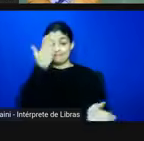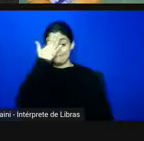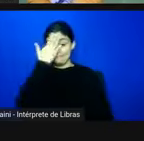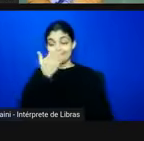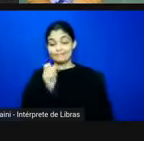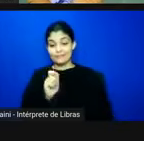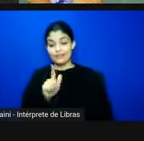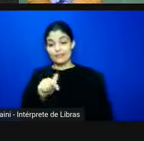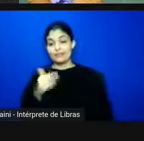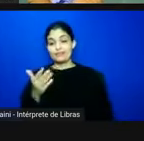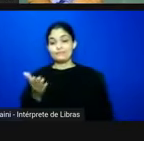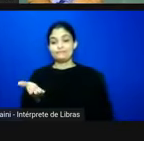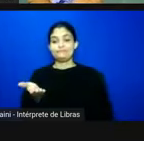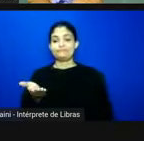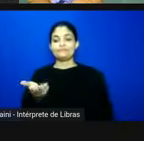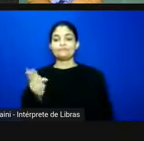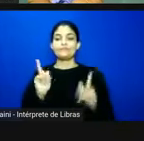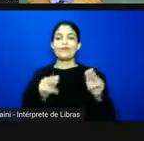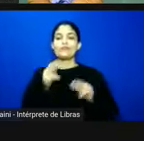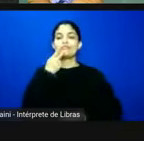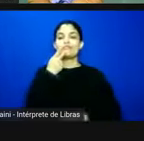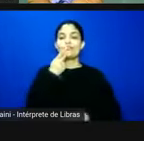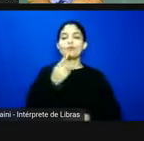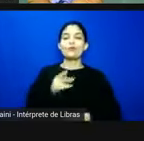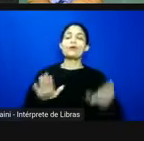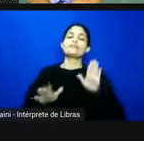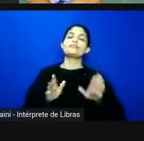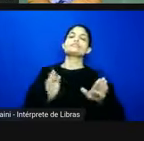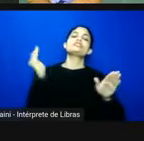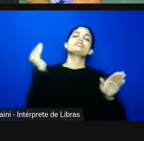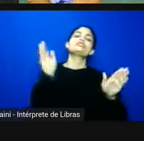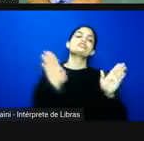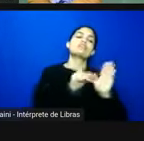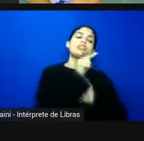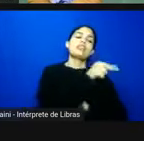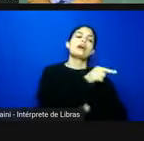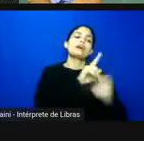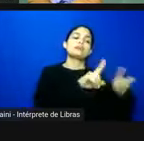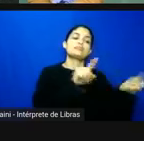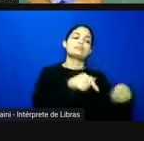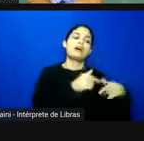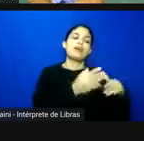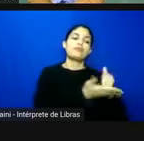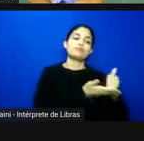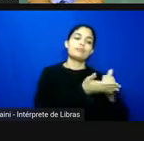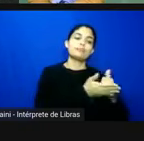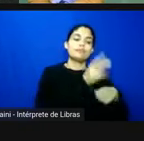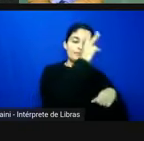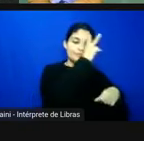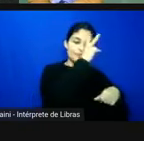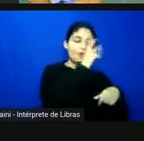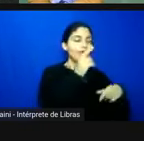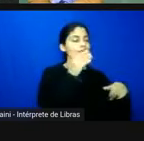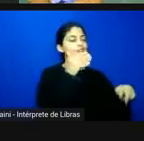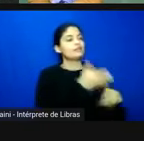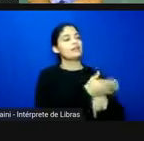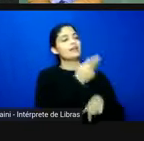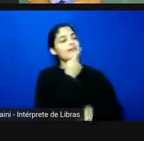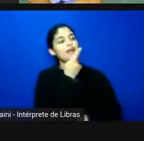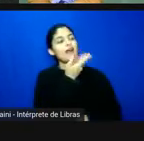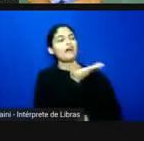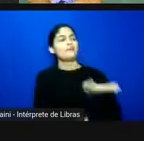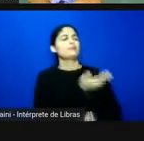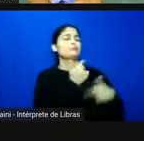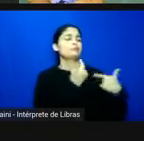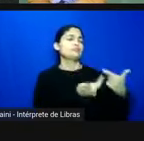sabe aquilo que você falou que vocês chegaram lá em fundamentos de história falando que era muito chato o professor né pois